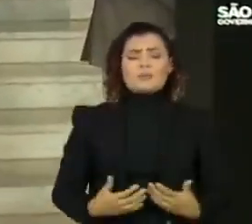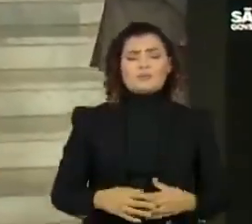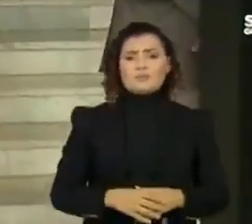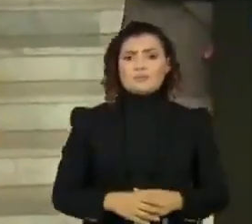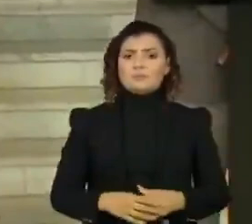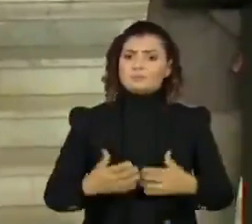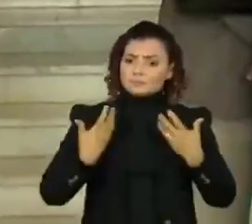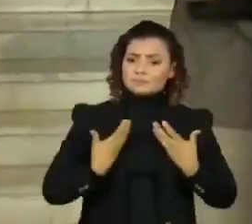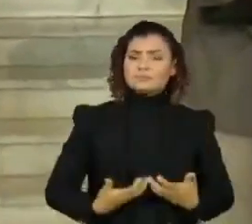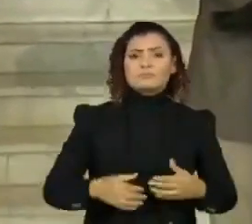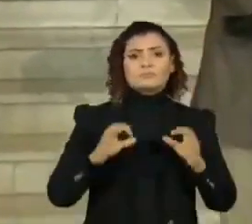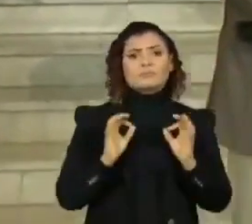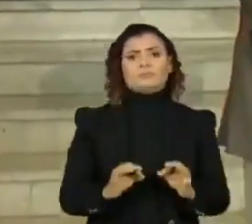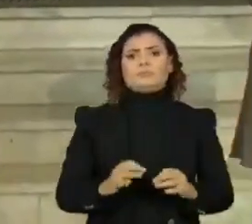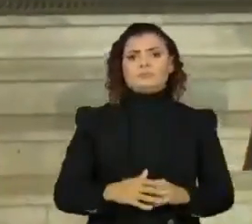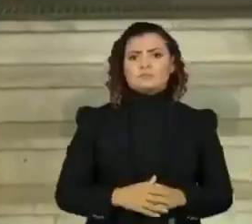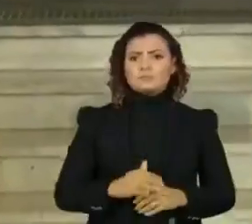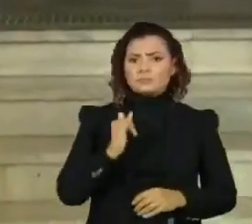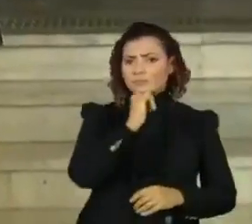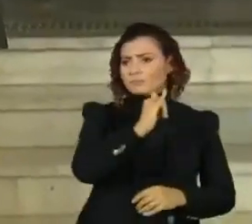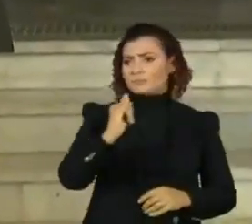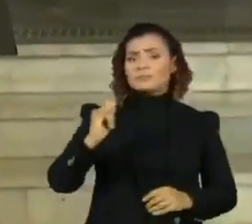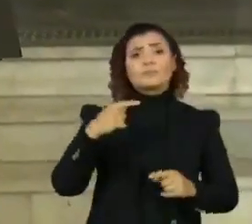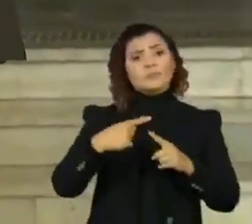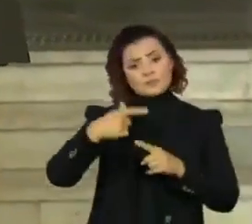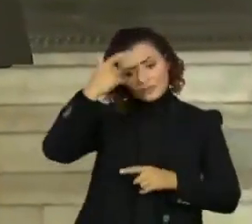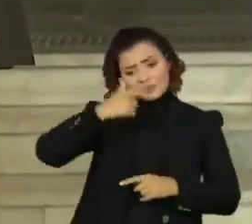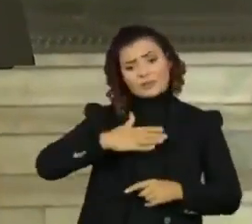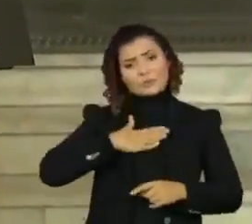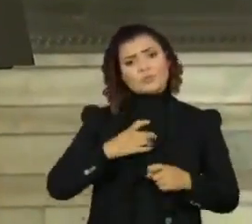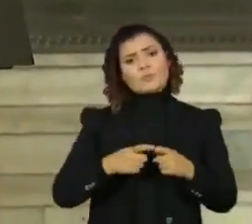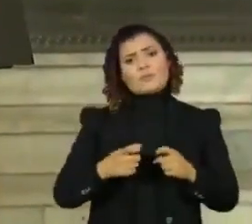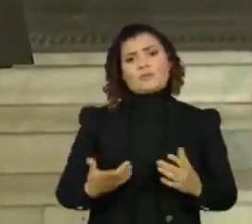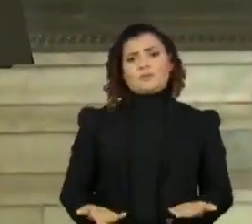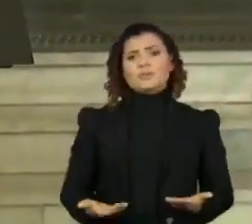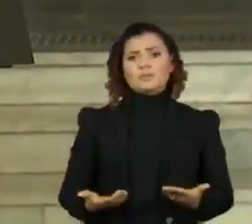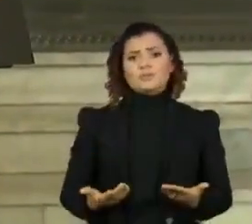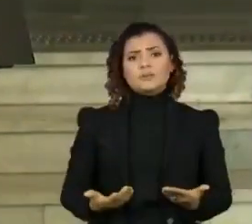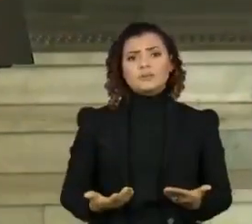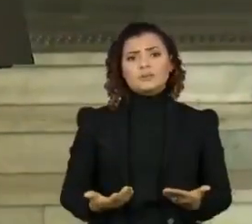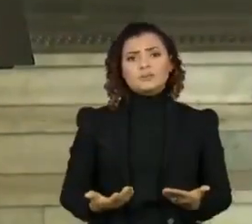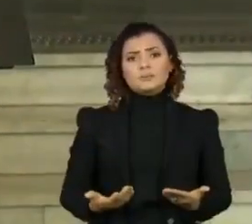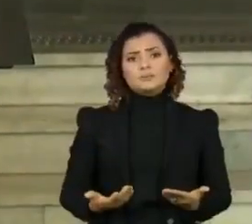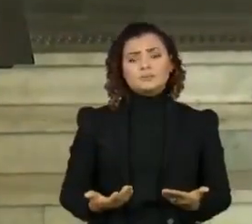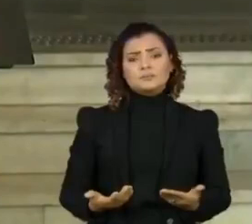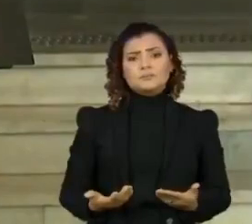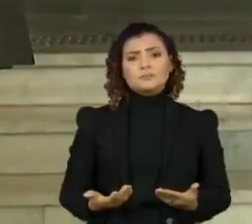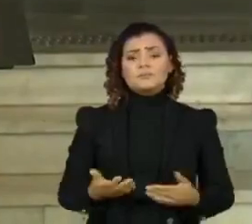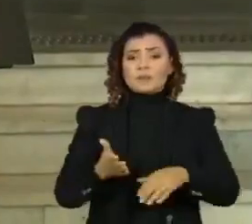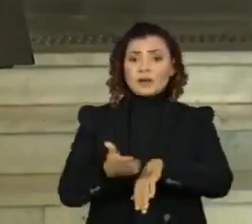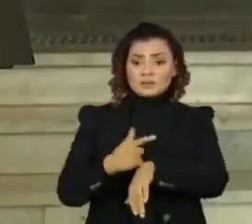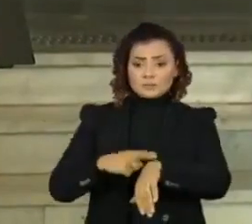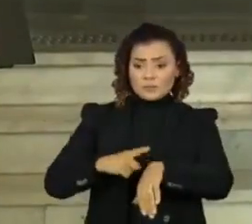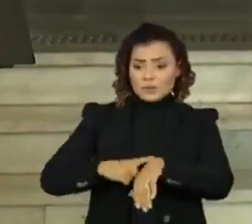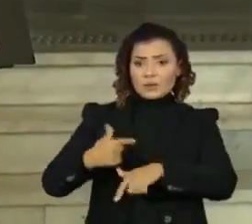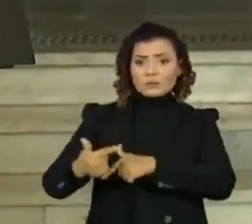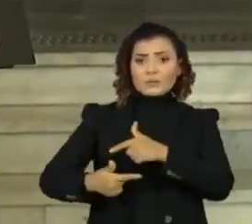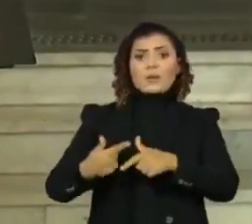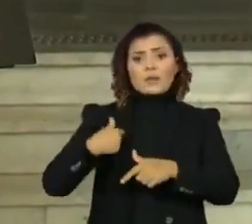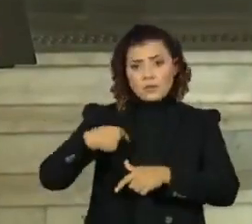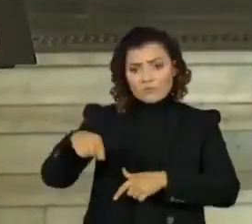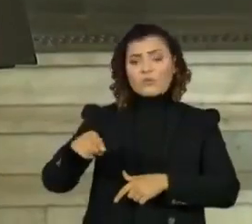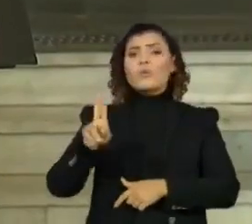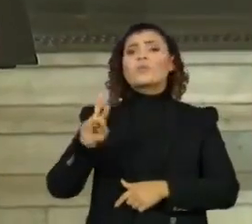Exaustos. E eu digo isso, governador, porque sou médico. E antes do meu horário de expediente, passo nas